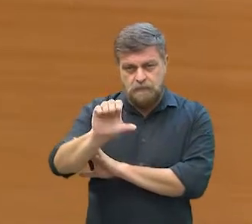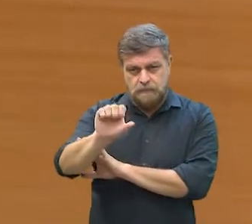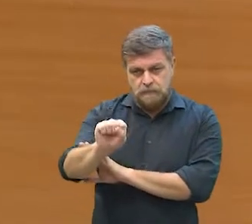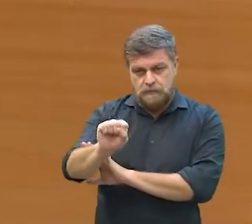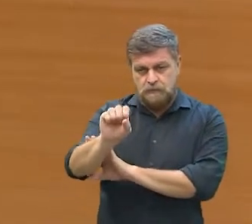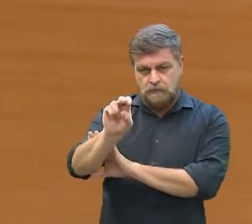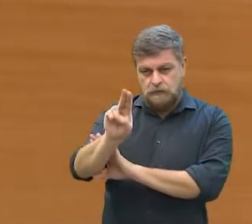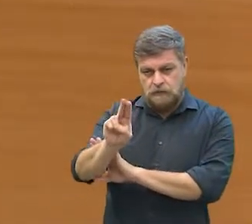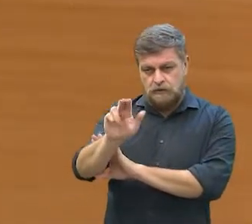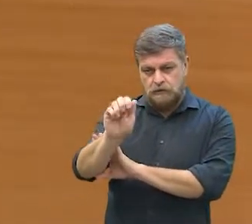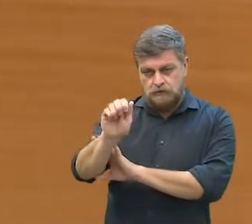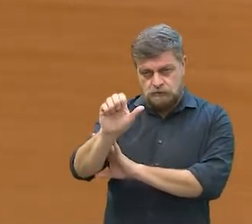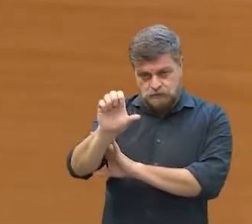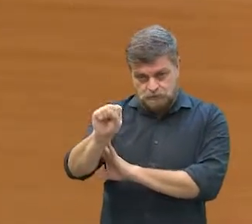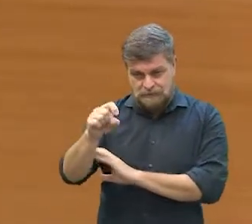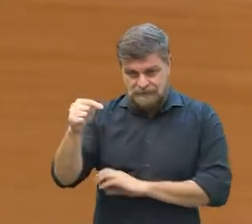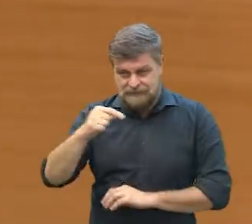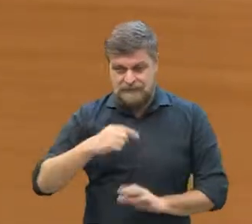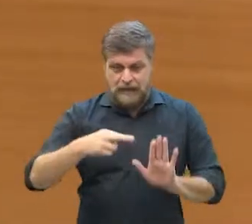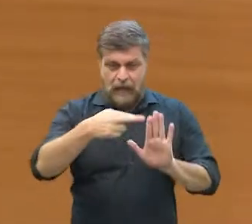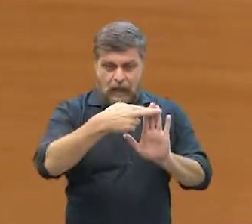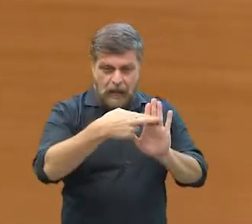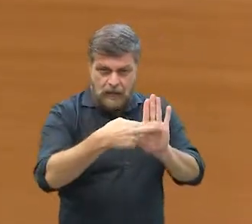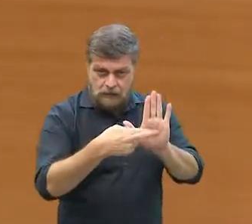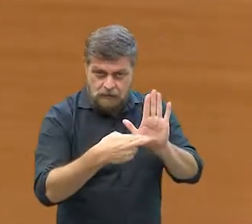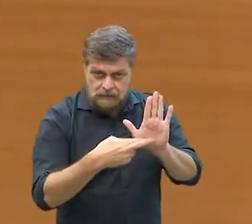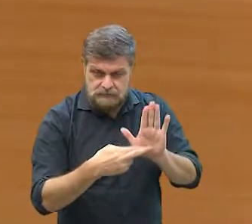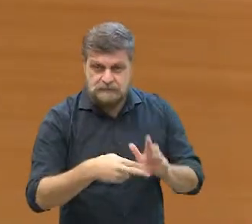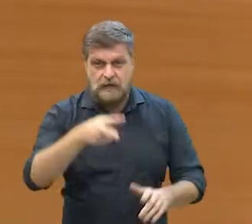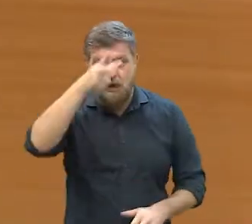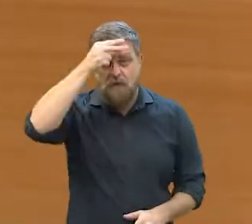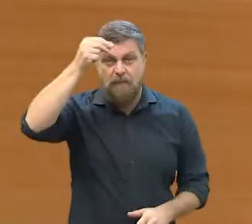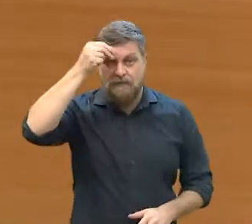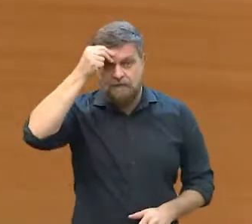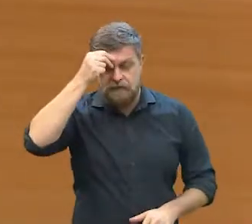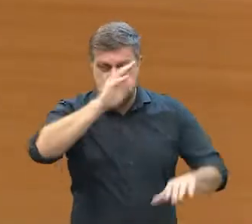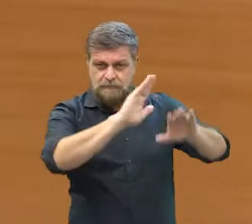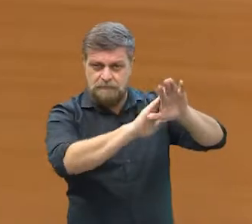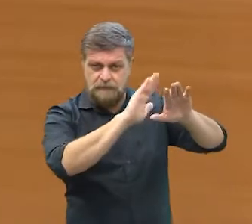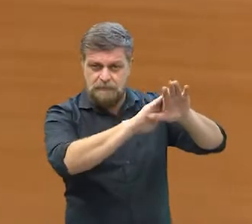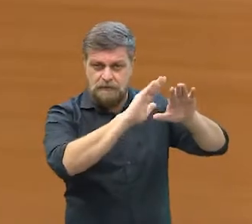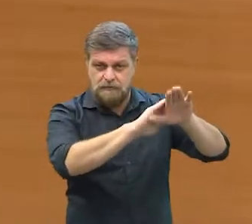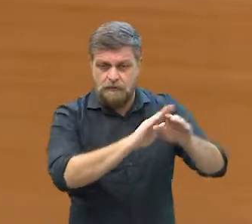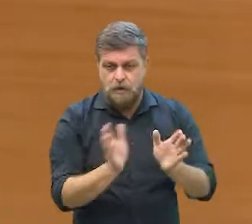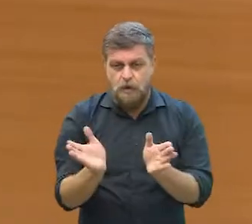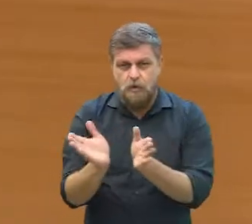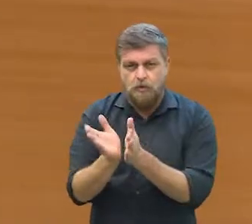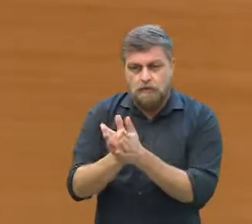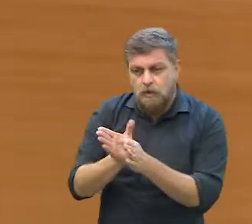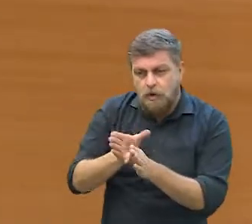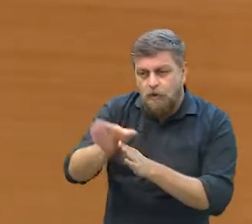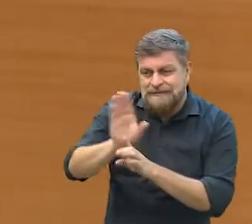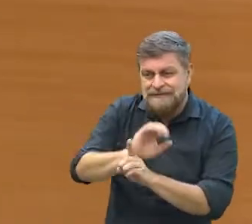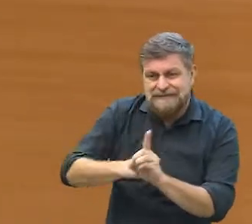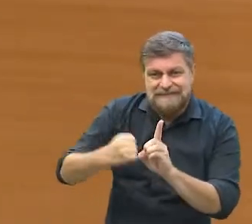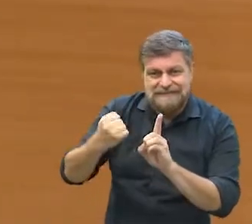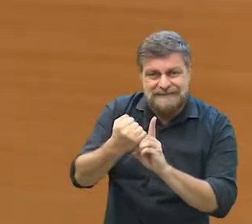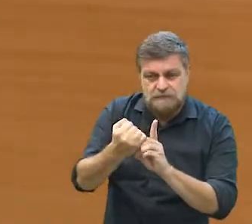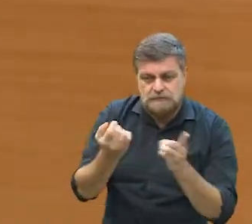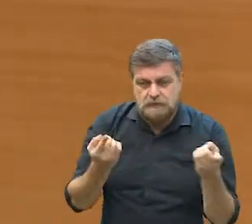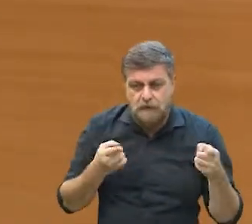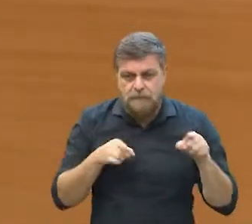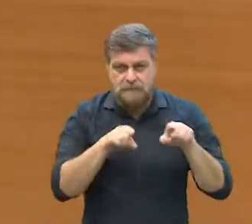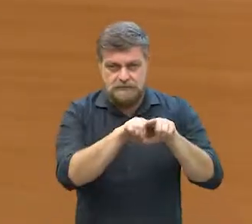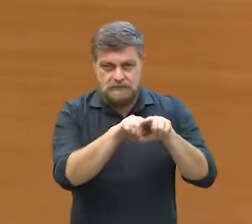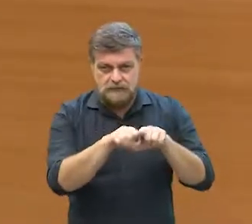colocou a regulamentação que seja feita pelo Executivo em conjunto com o Conselho da Assistência Social.